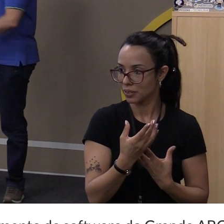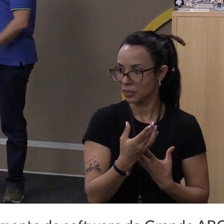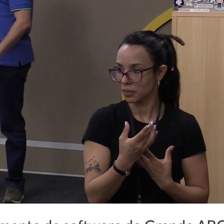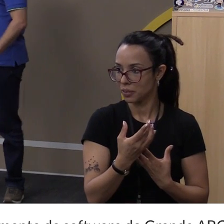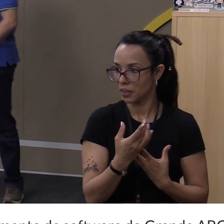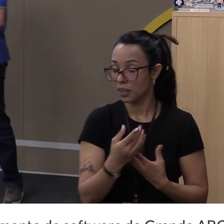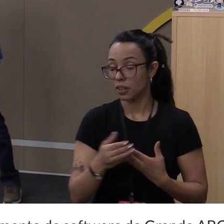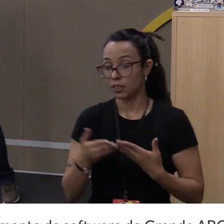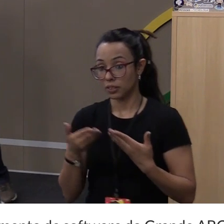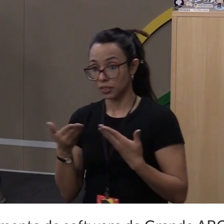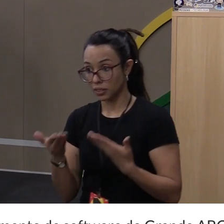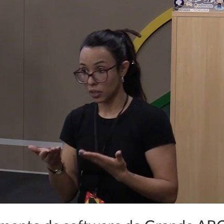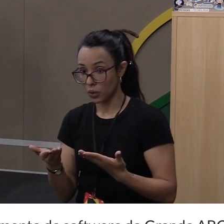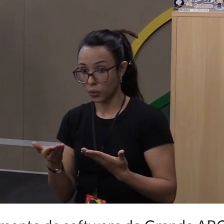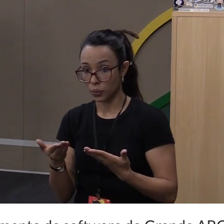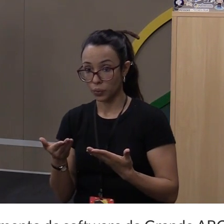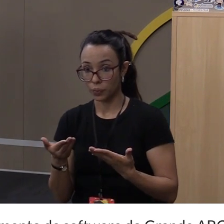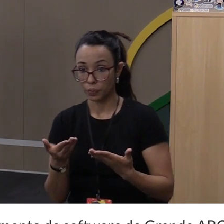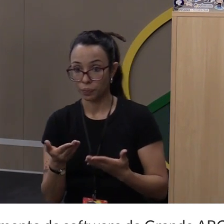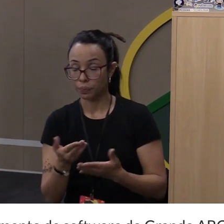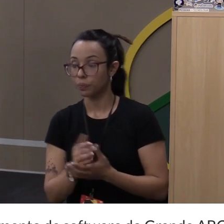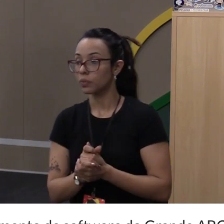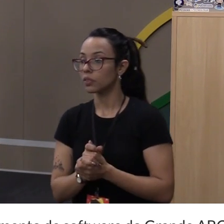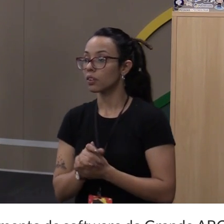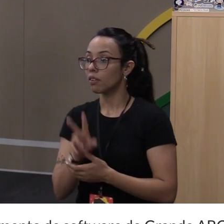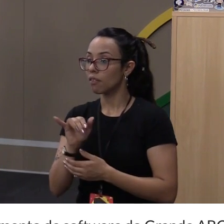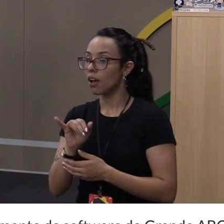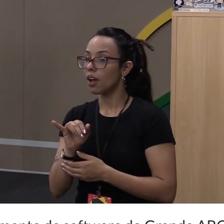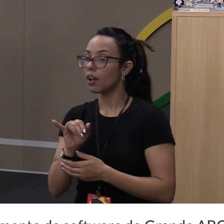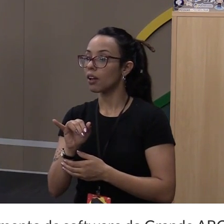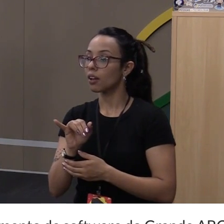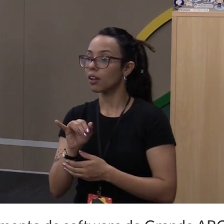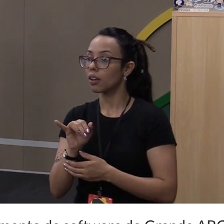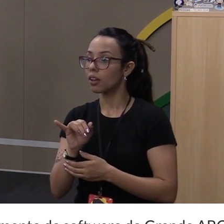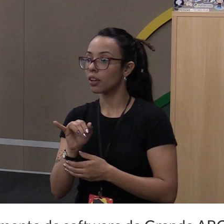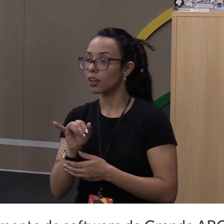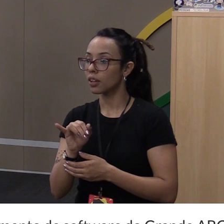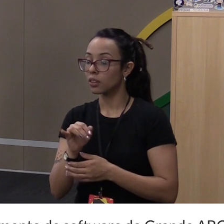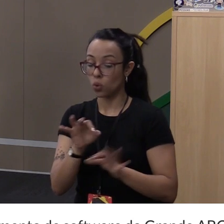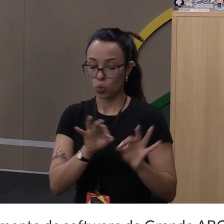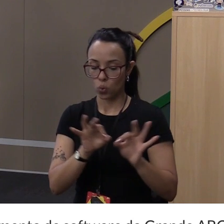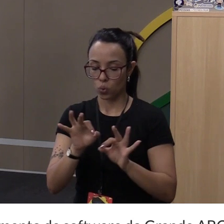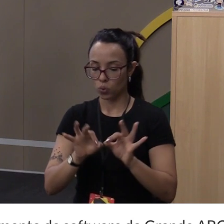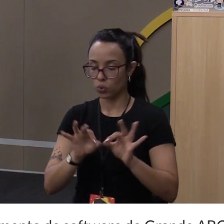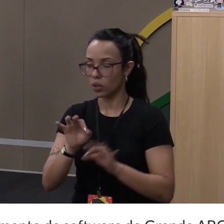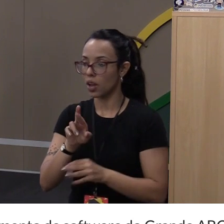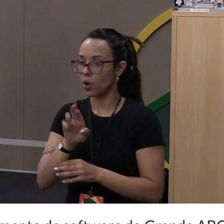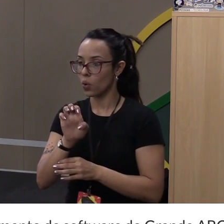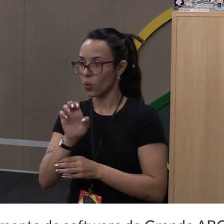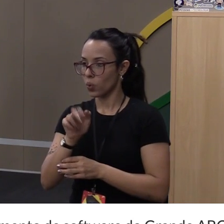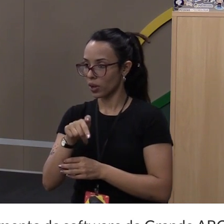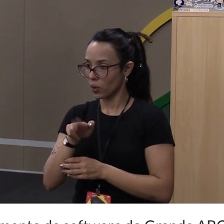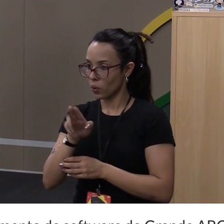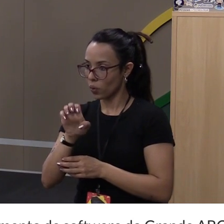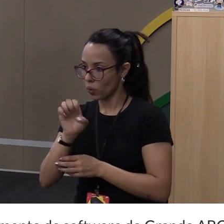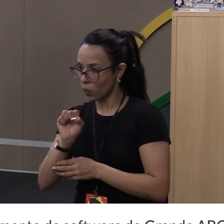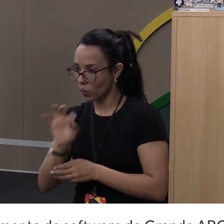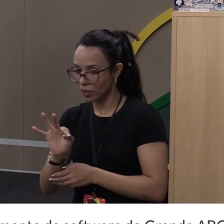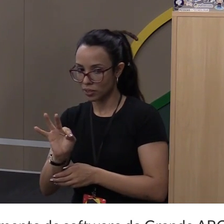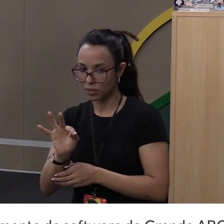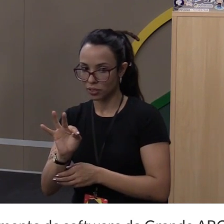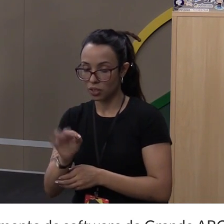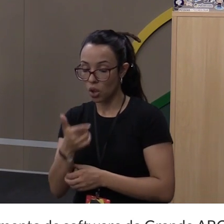Então, você vai emular esses requests que são feitos. Outra coisa que pode acontecer,